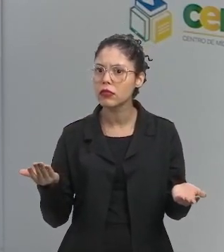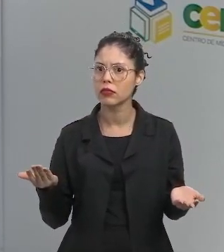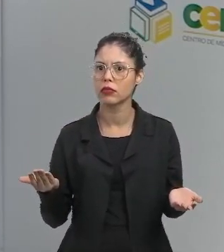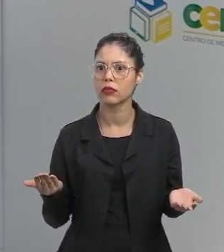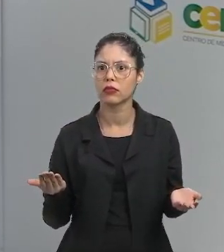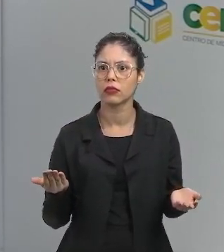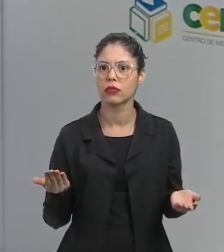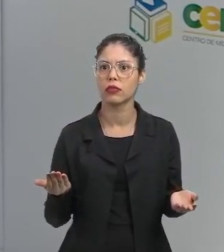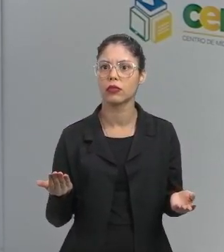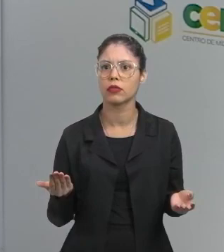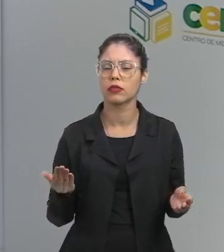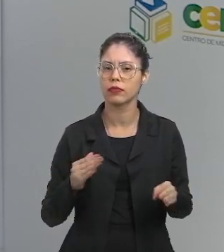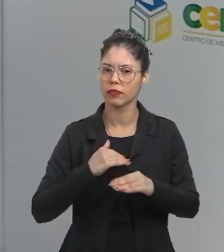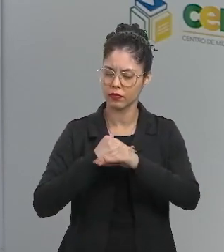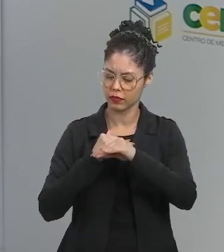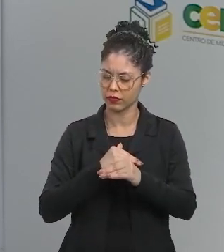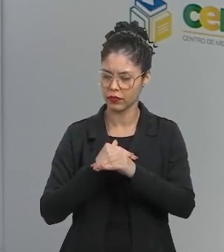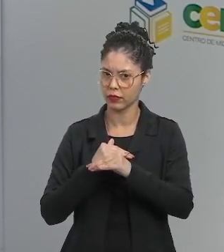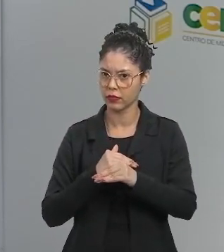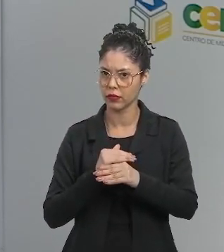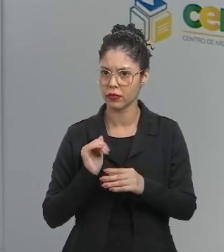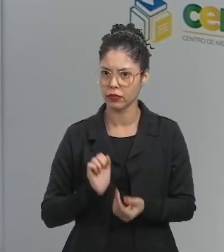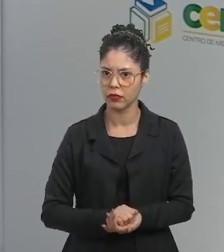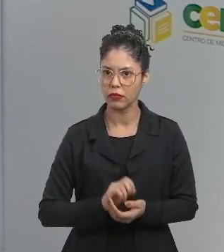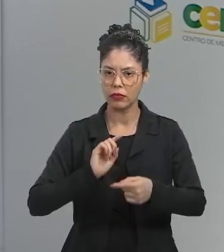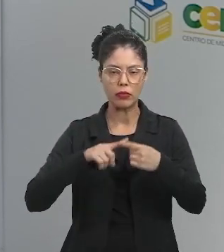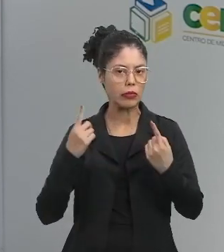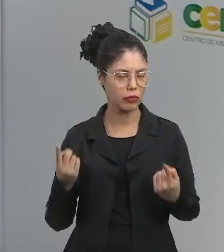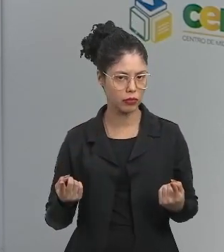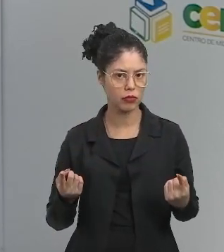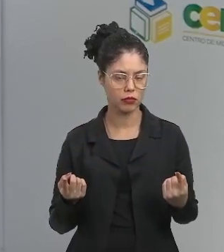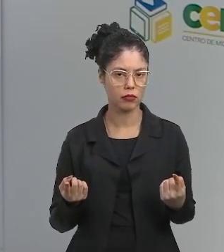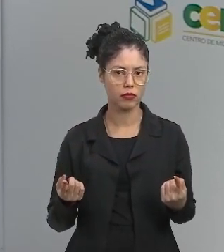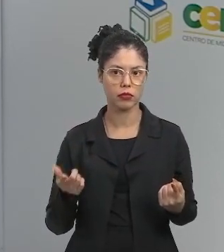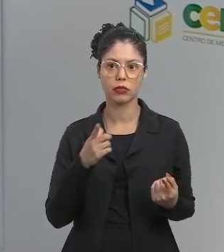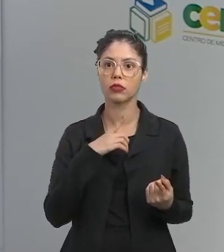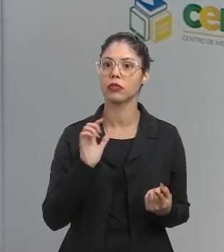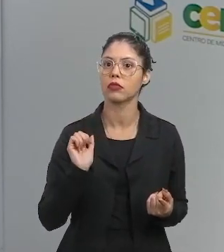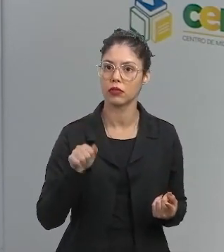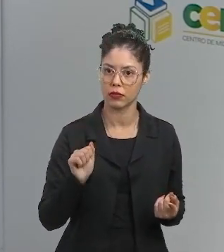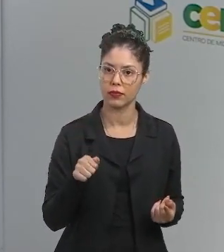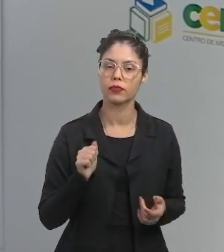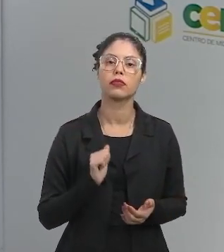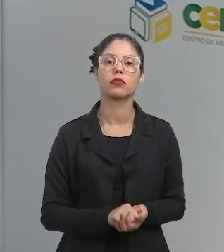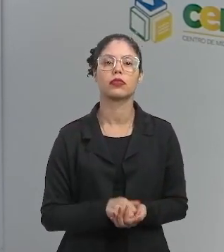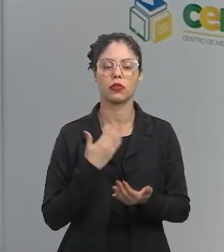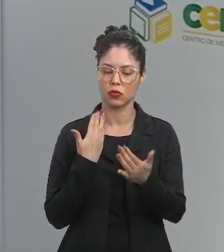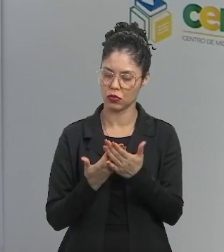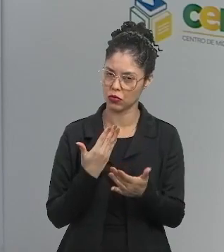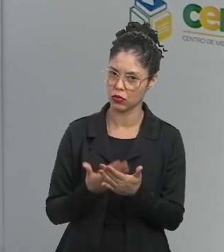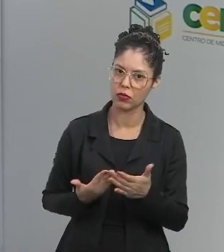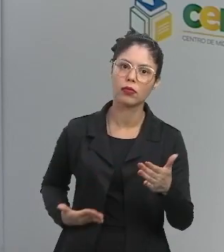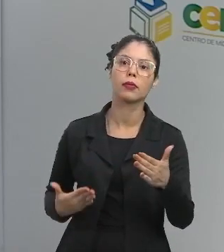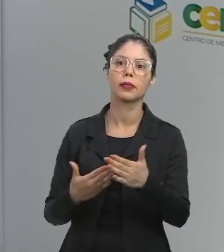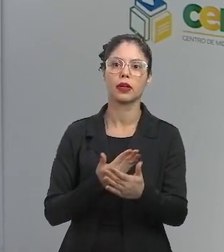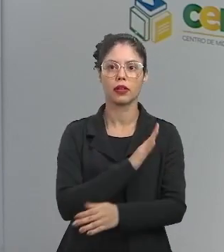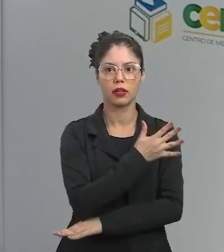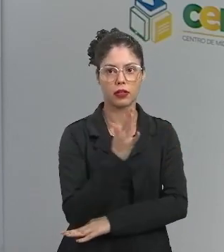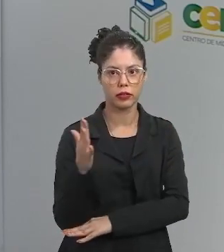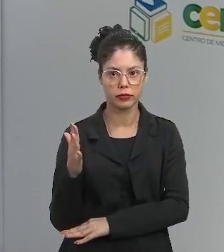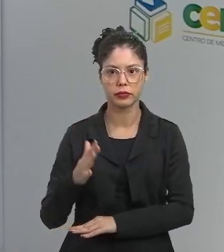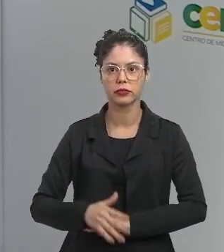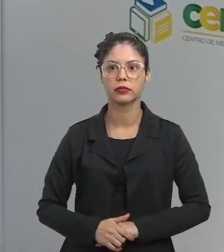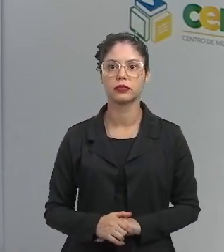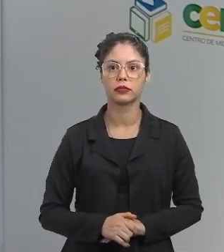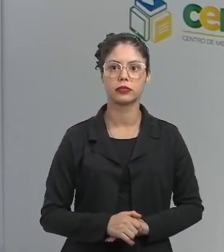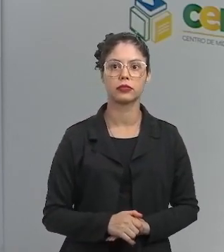sobre isso. Então, nós não precisamos falar sobre isso agora. Mas houve, sim, um estudo de impacto ambiental, a gente chama isso aí